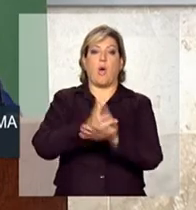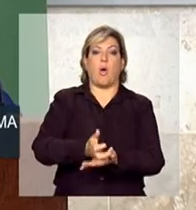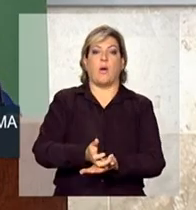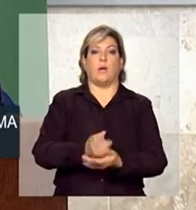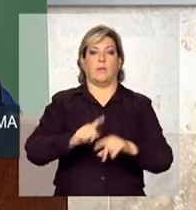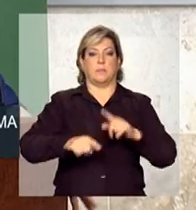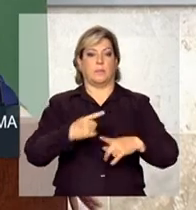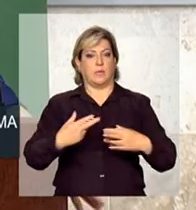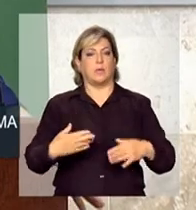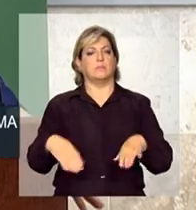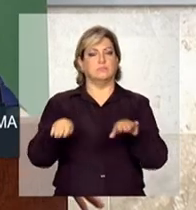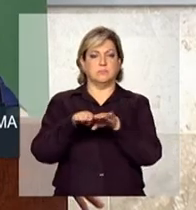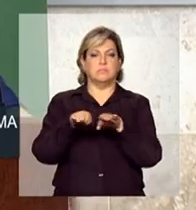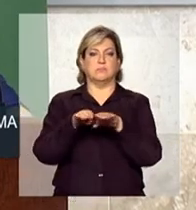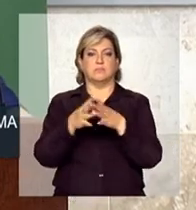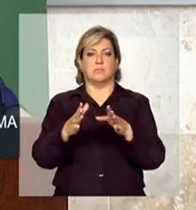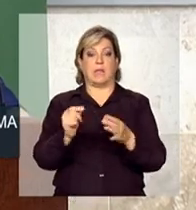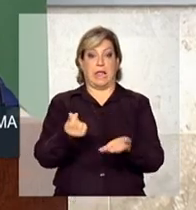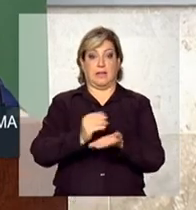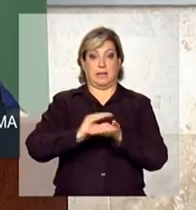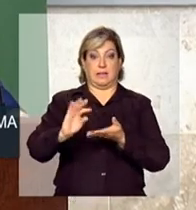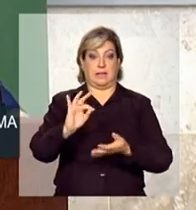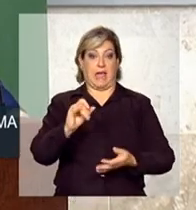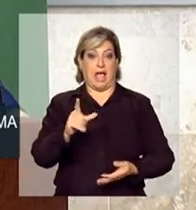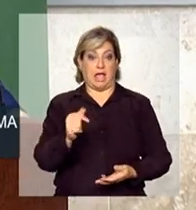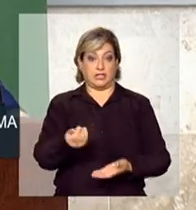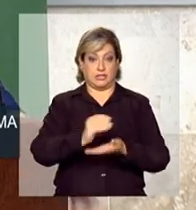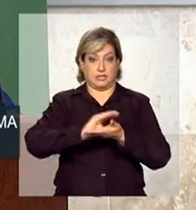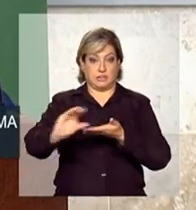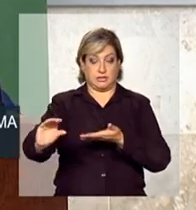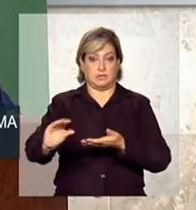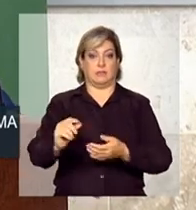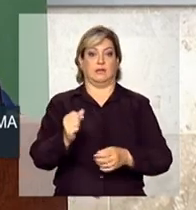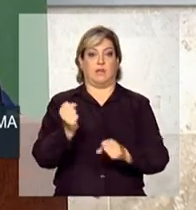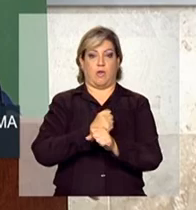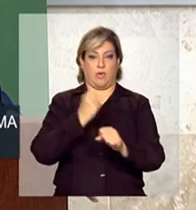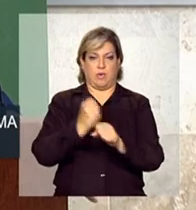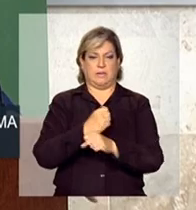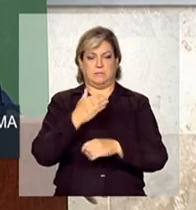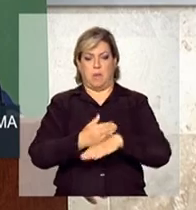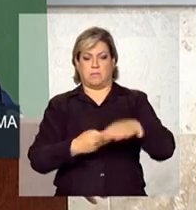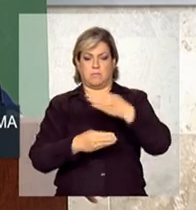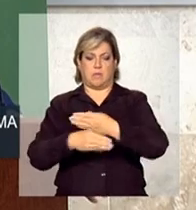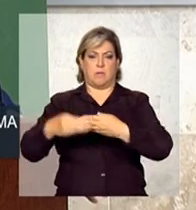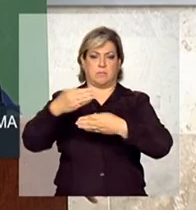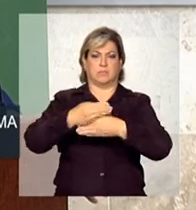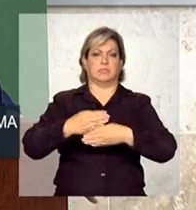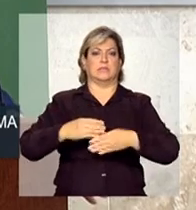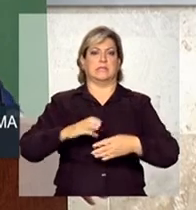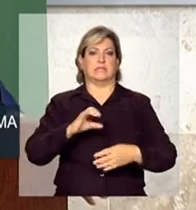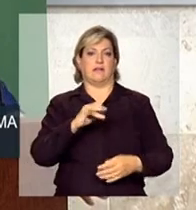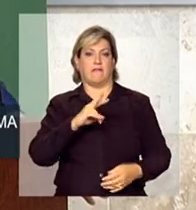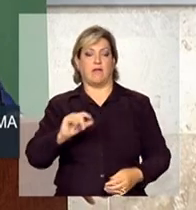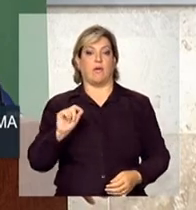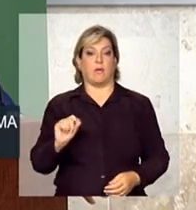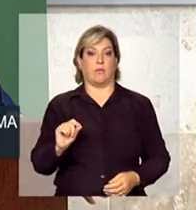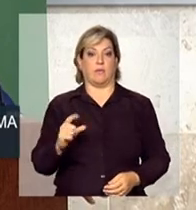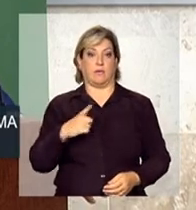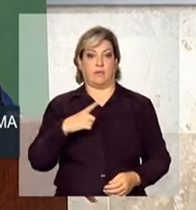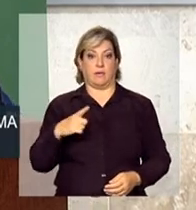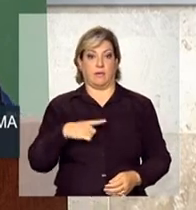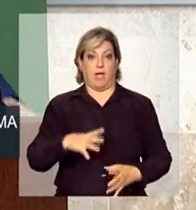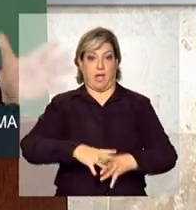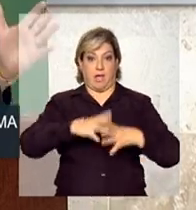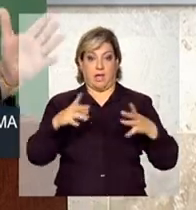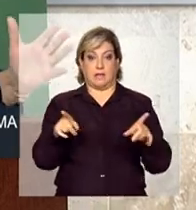compatível. A taxa de investimento em construção civil, pesada e não pesada, não é compatível.